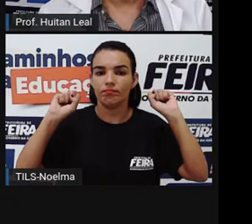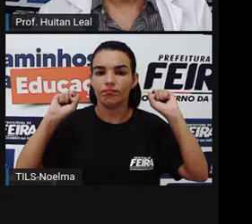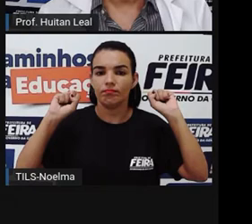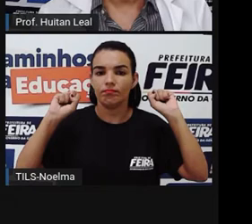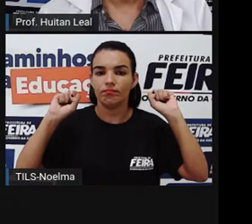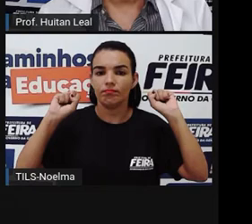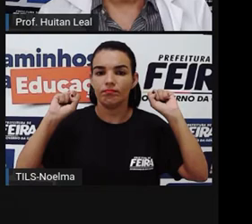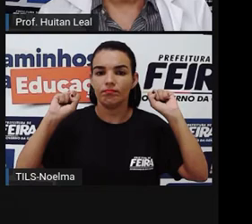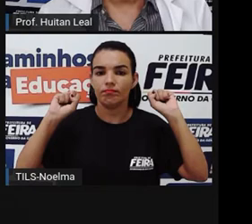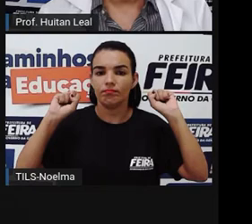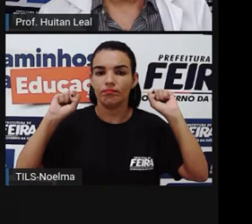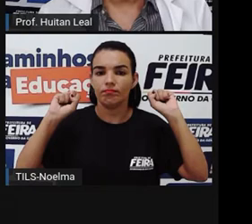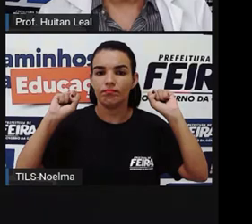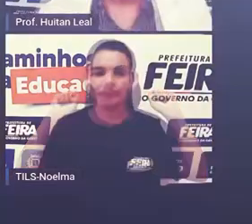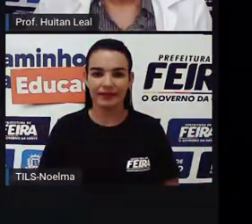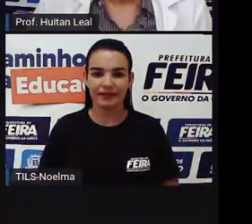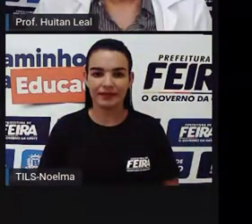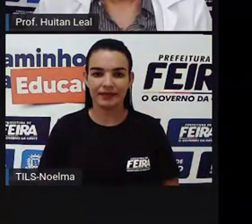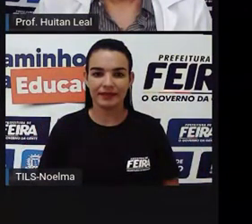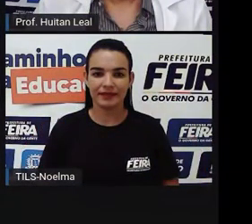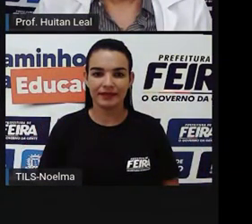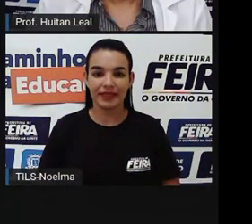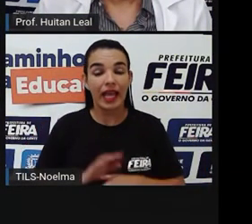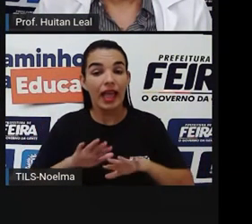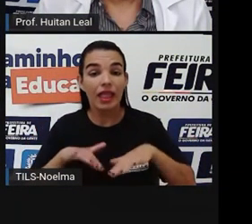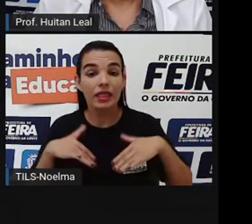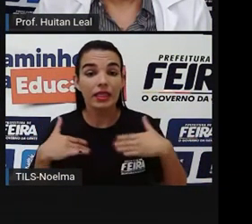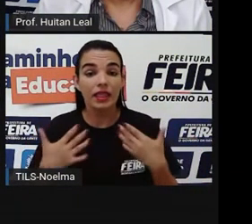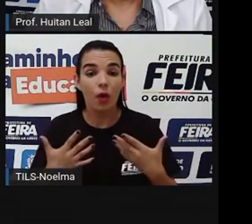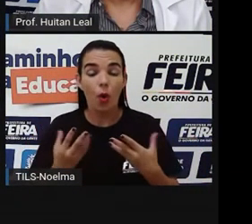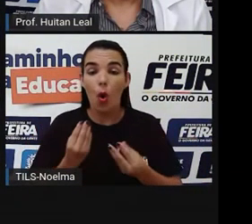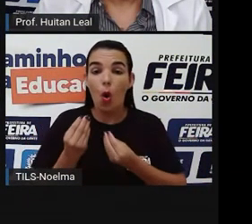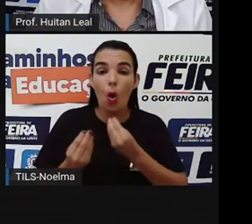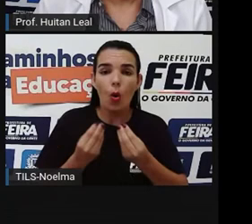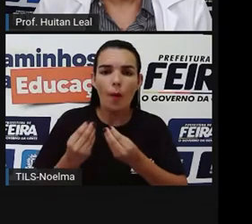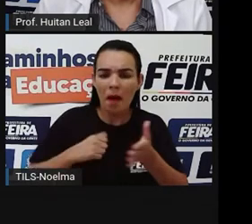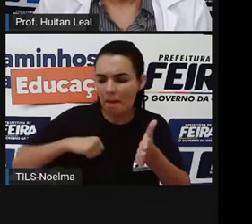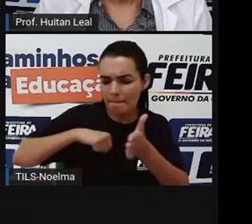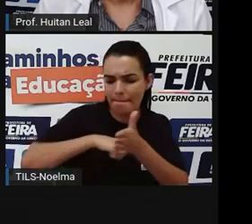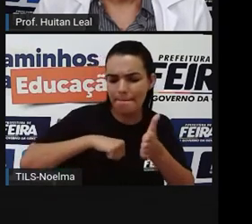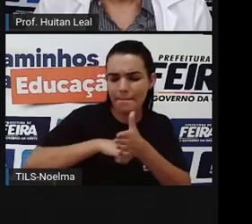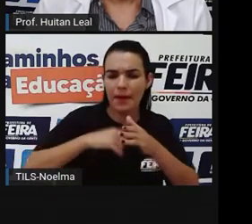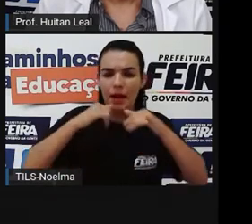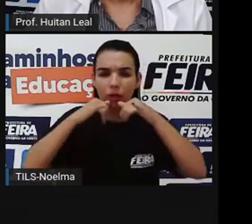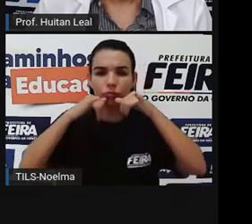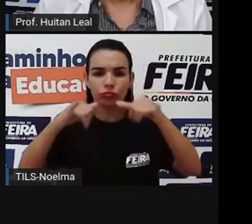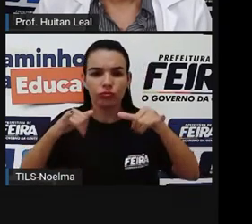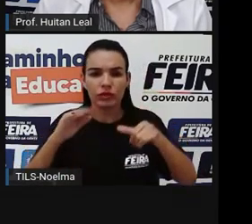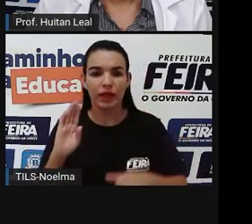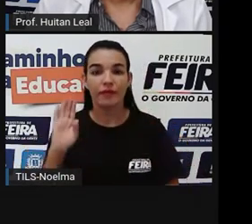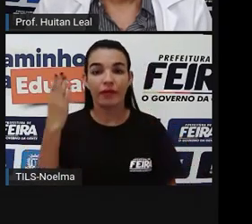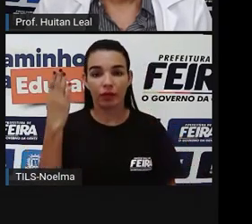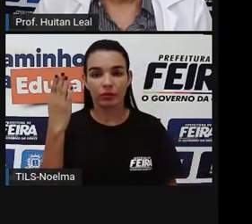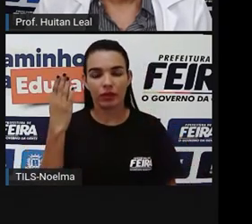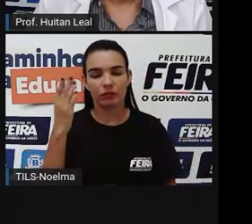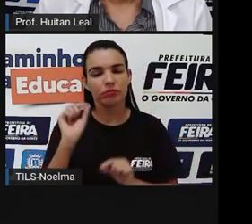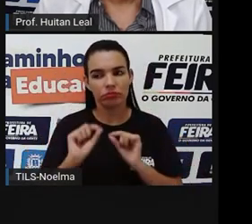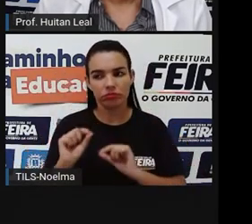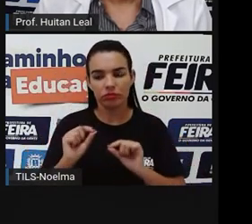verdadeira ou não. Então, como combater as fake news? De início,